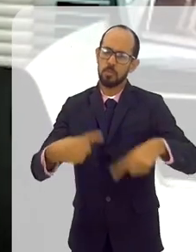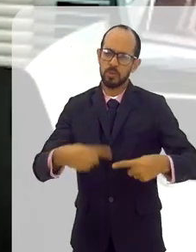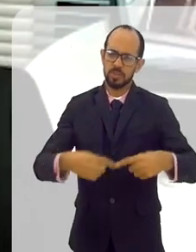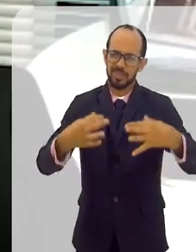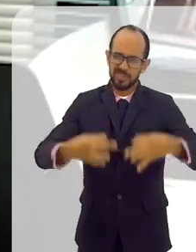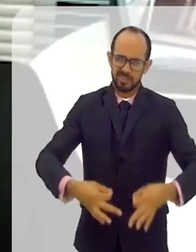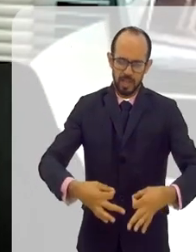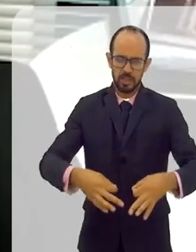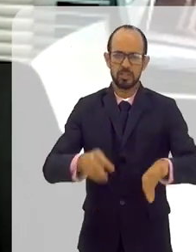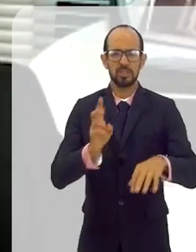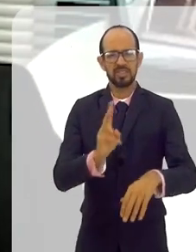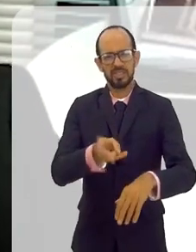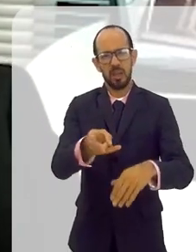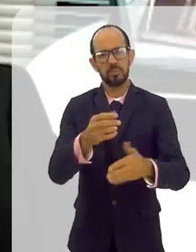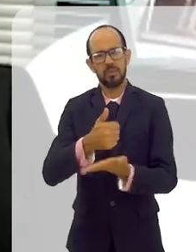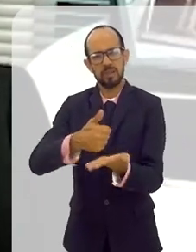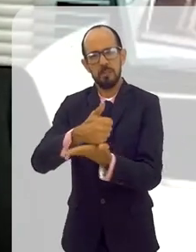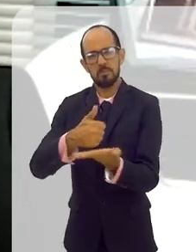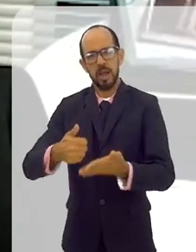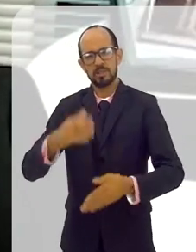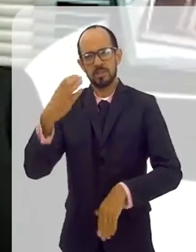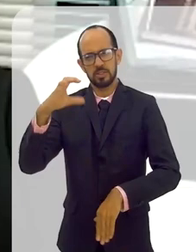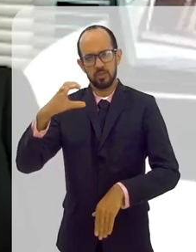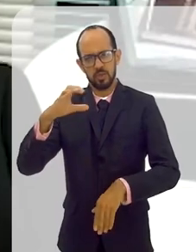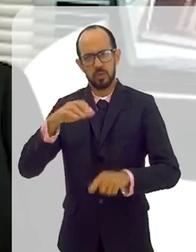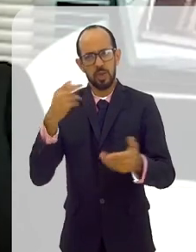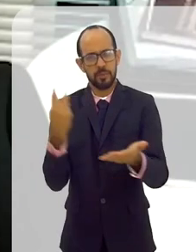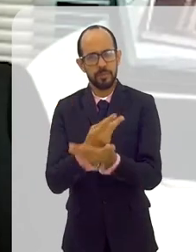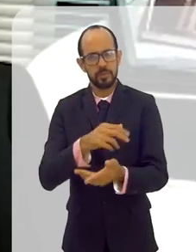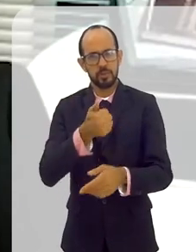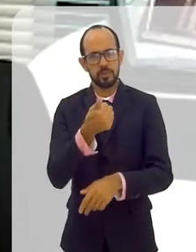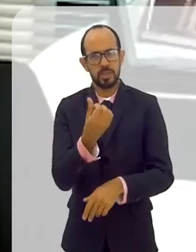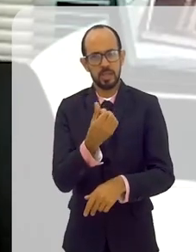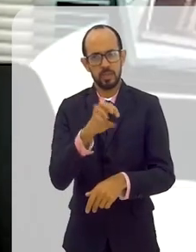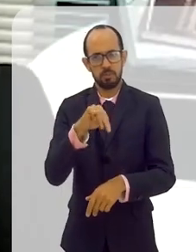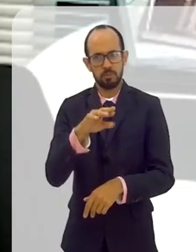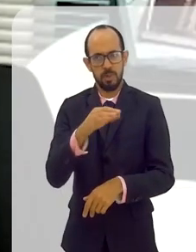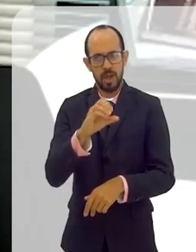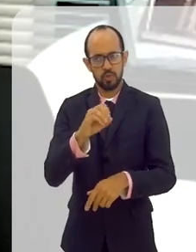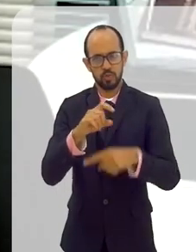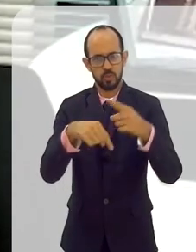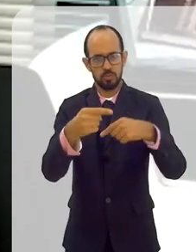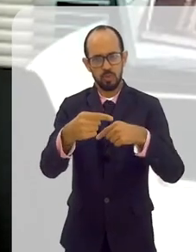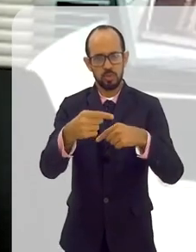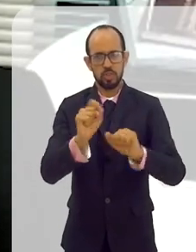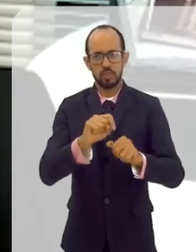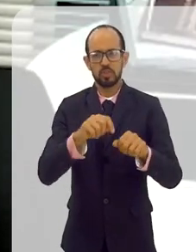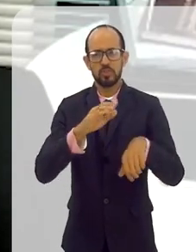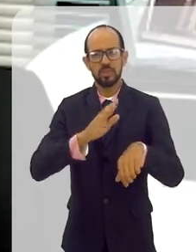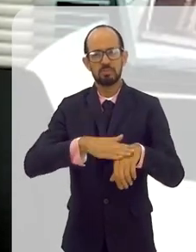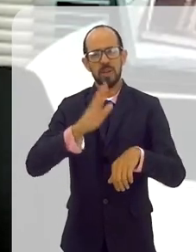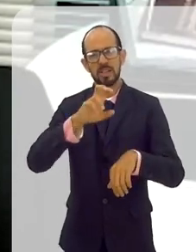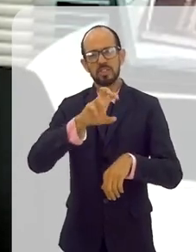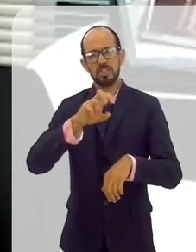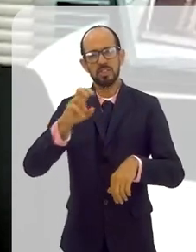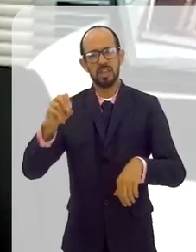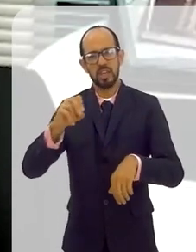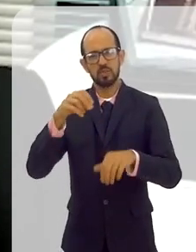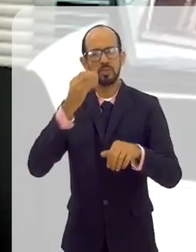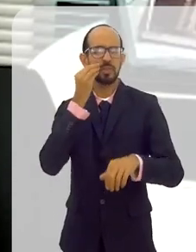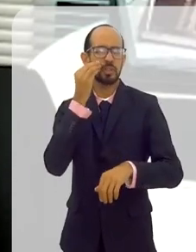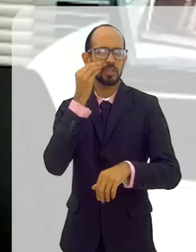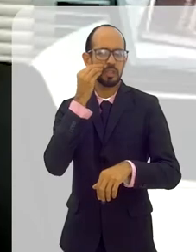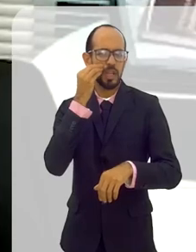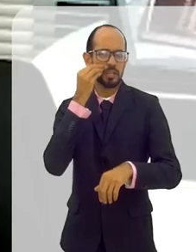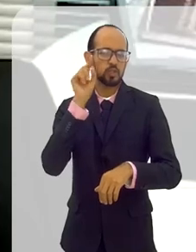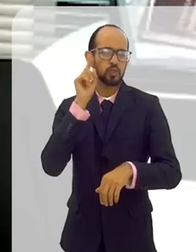técnico-científico. O que aconteceu de 16 de março em diante? Nós chegamos a fazer mais de 500 testes RT-PCR por